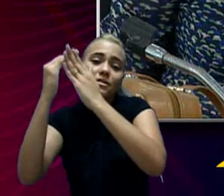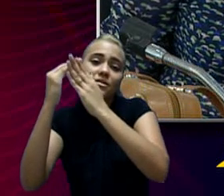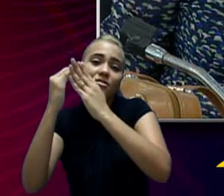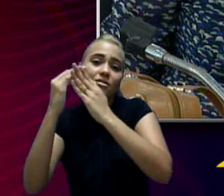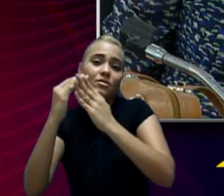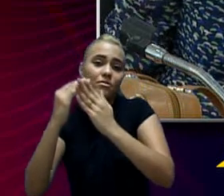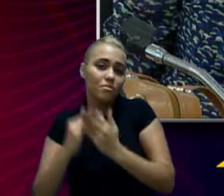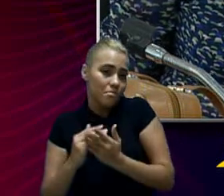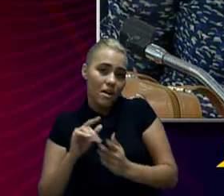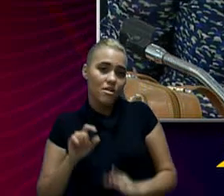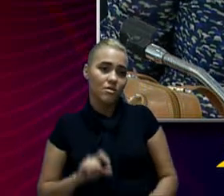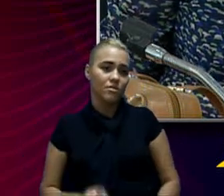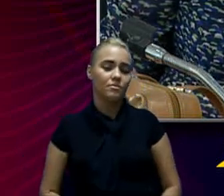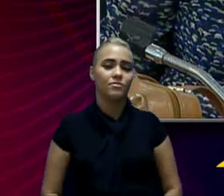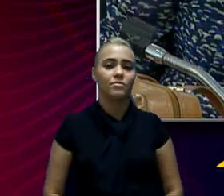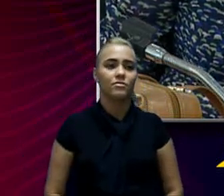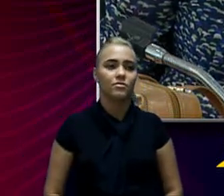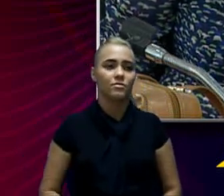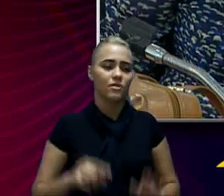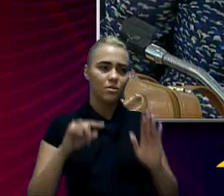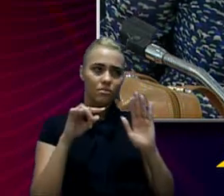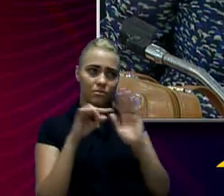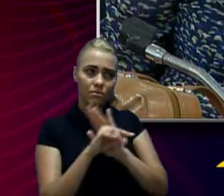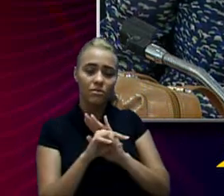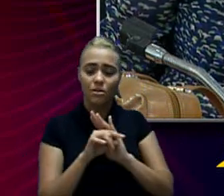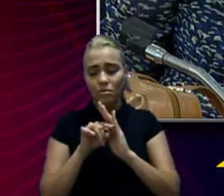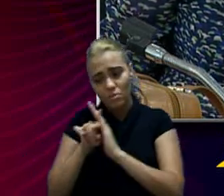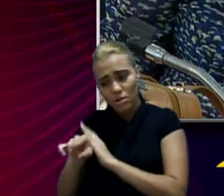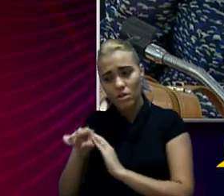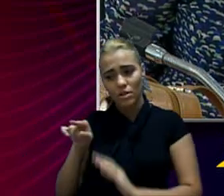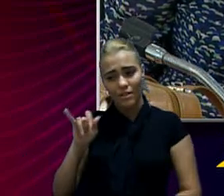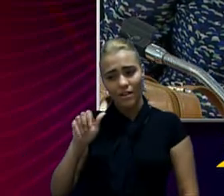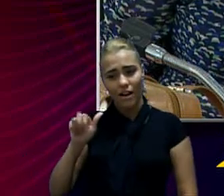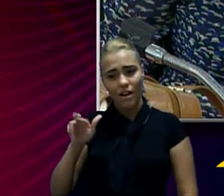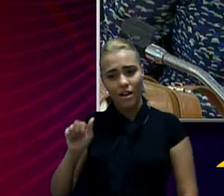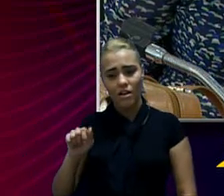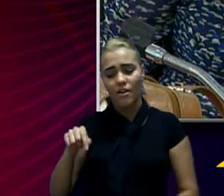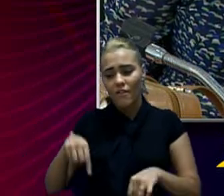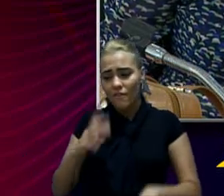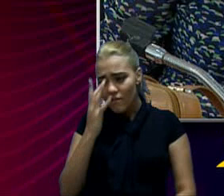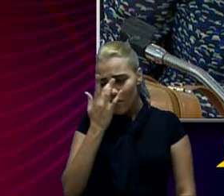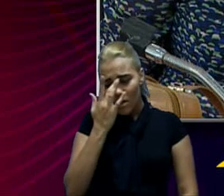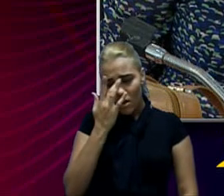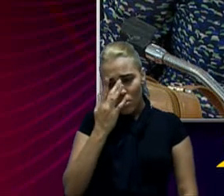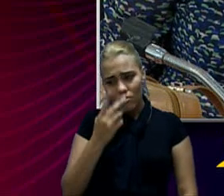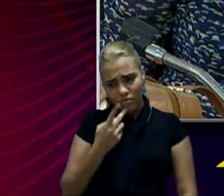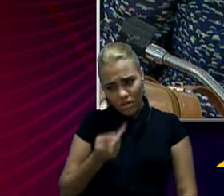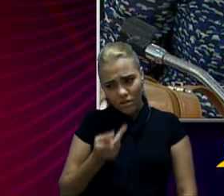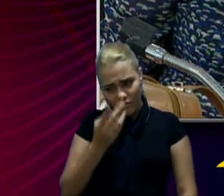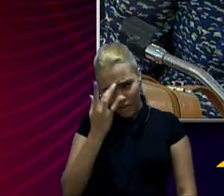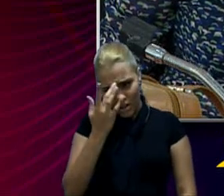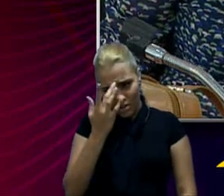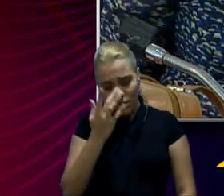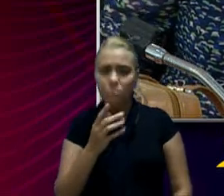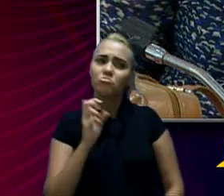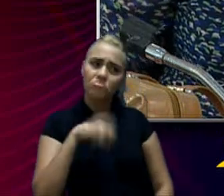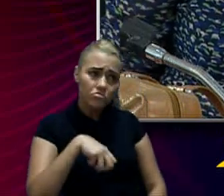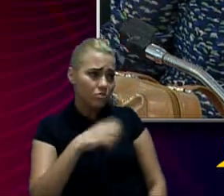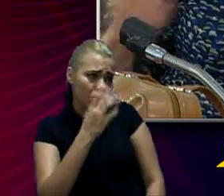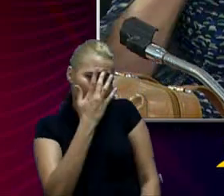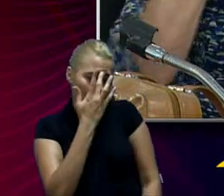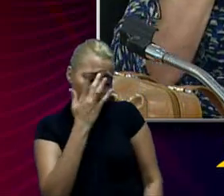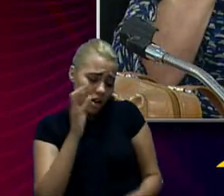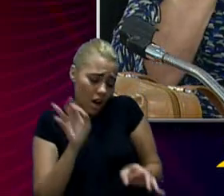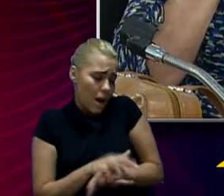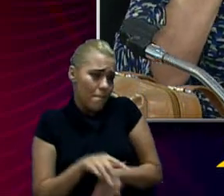preocupado ou não? A senhora está dizendo em fevereiro. É, agora? É, porque, na verdade, até agora. Fevereiro está